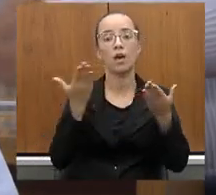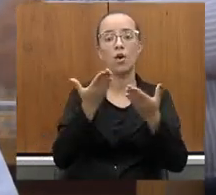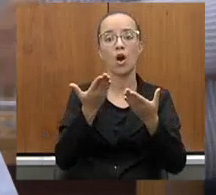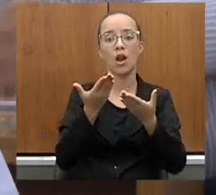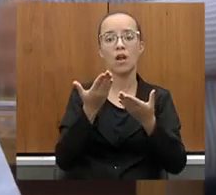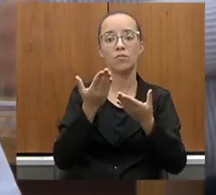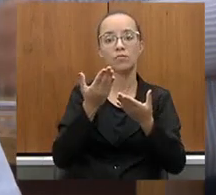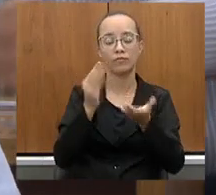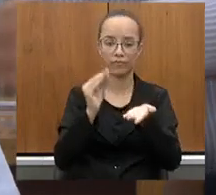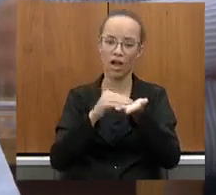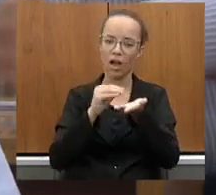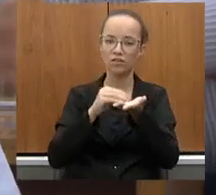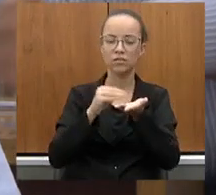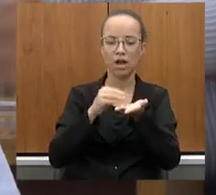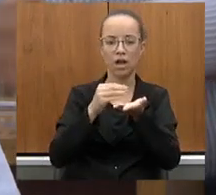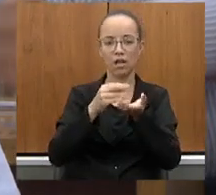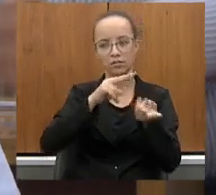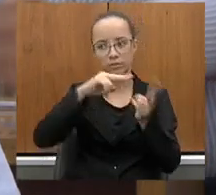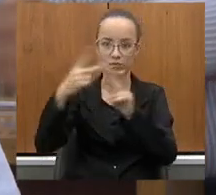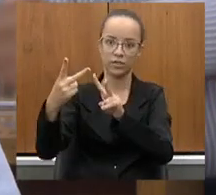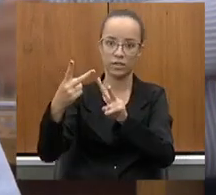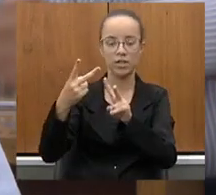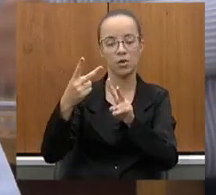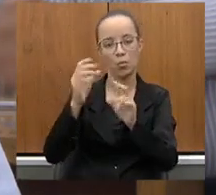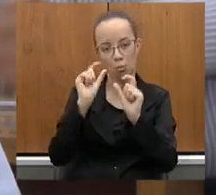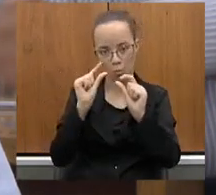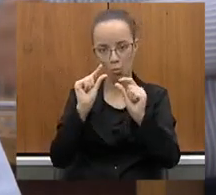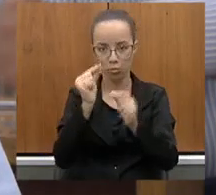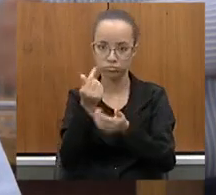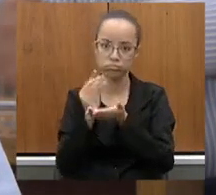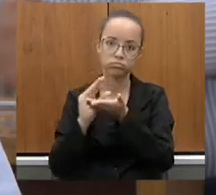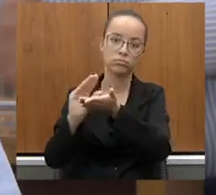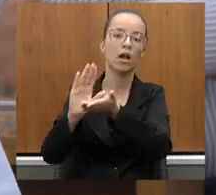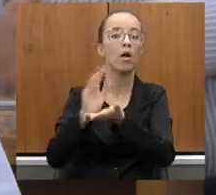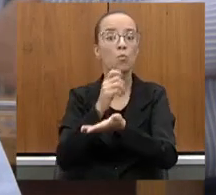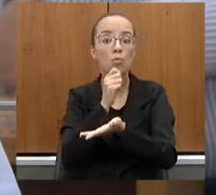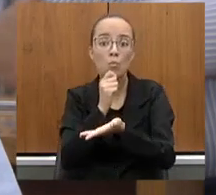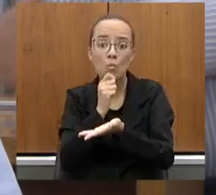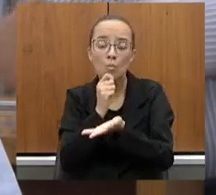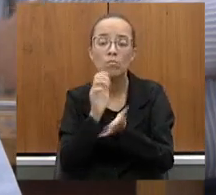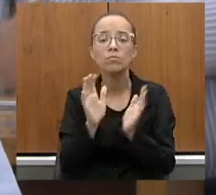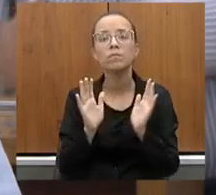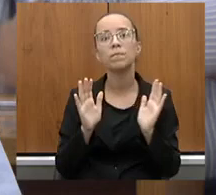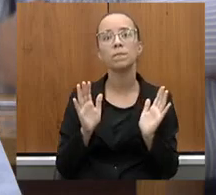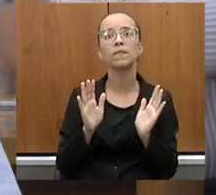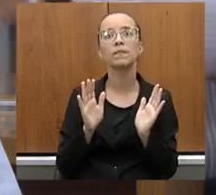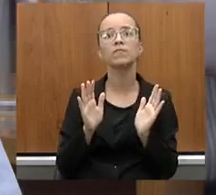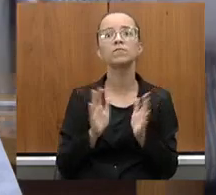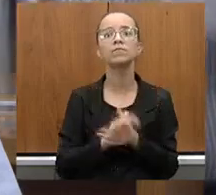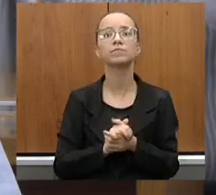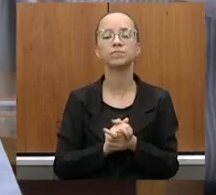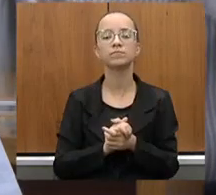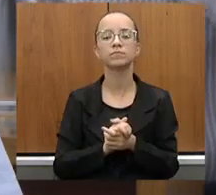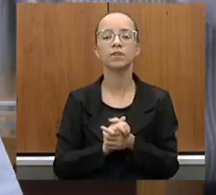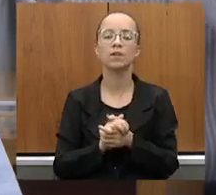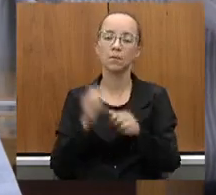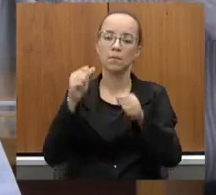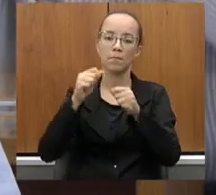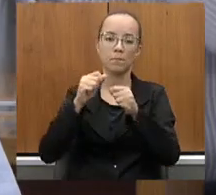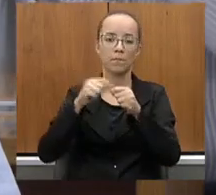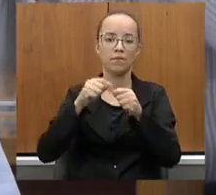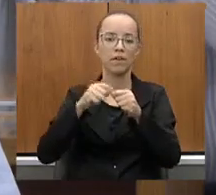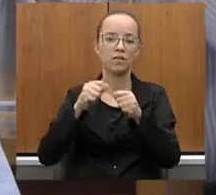do recurso. Inclusive, não é, Carol? Precisamos concluir esse convênio agora que passou as eleições para fazer os